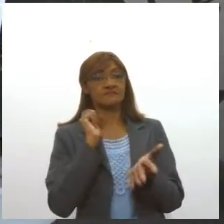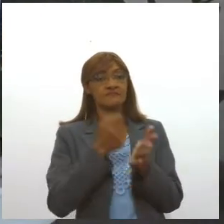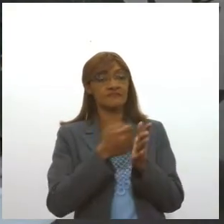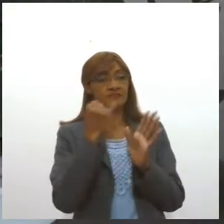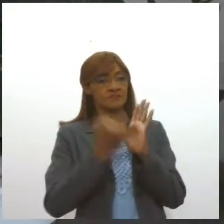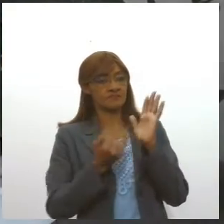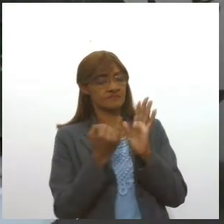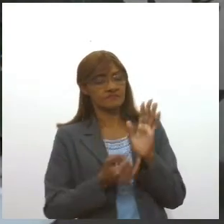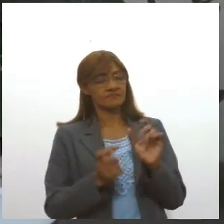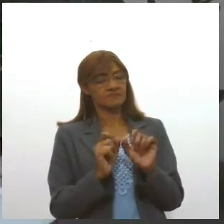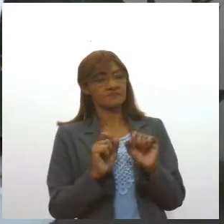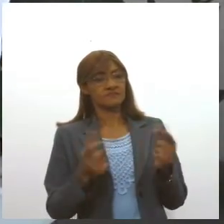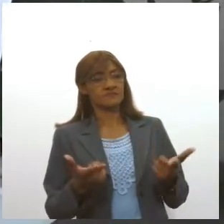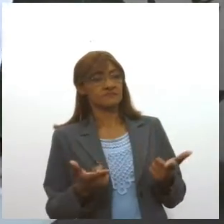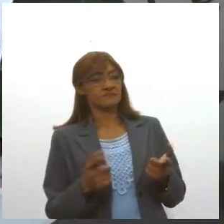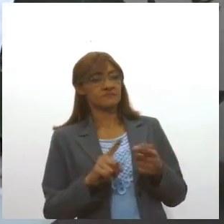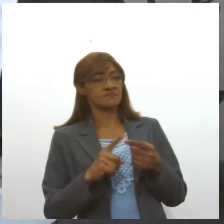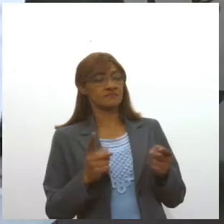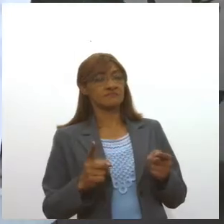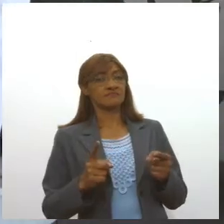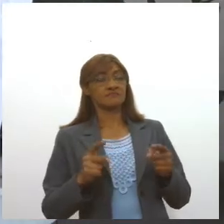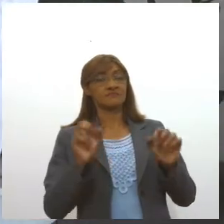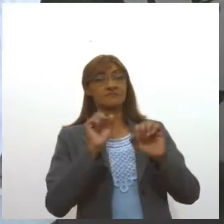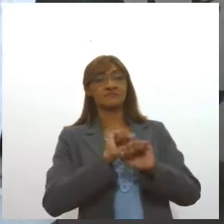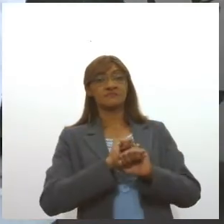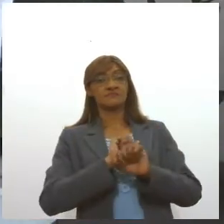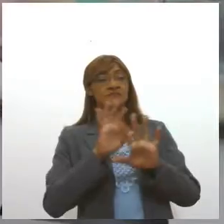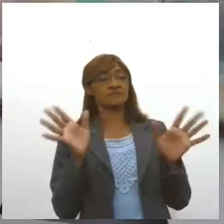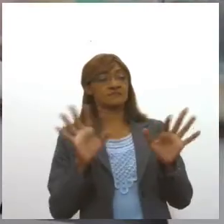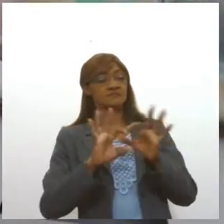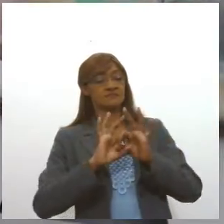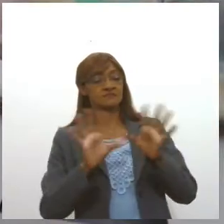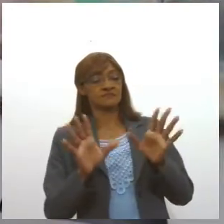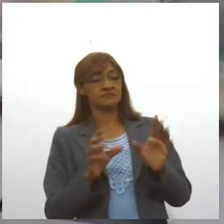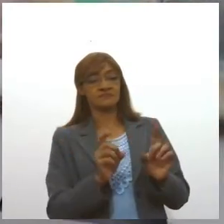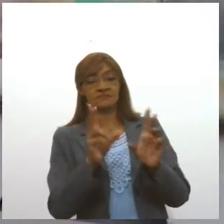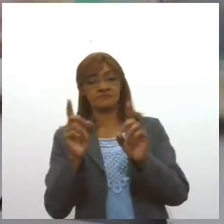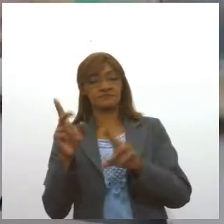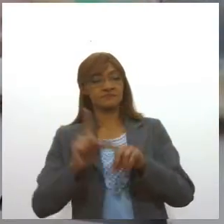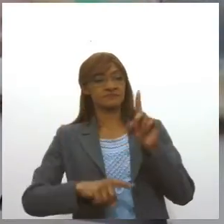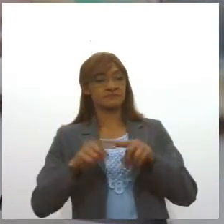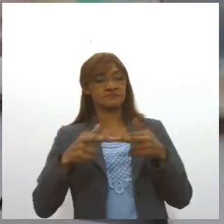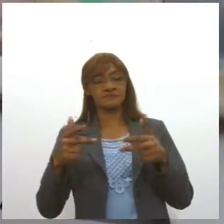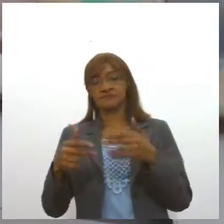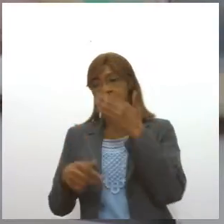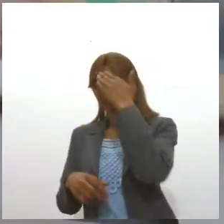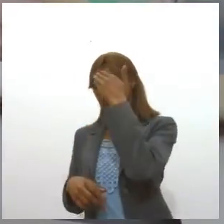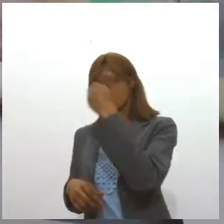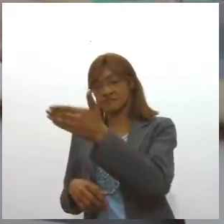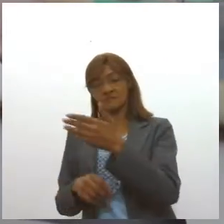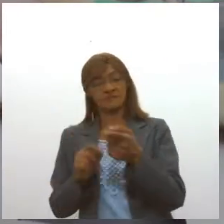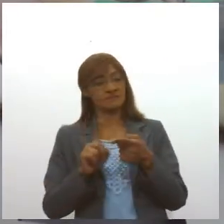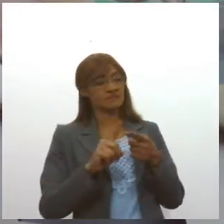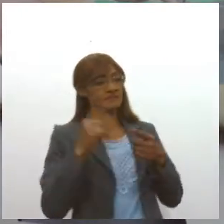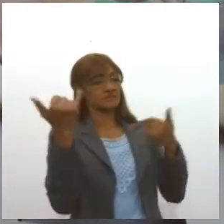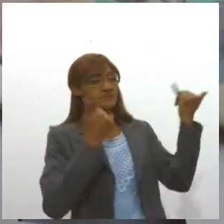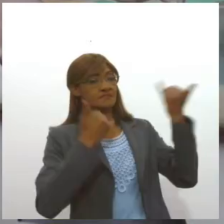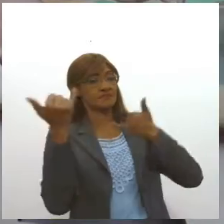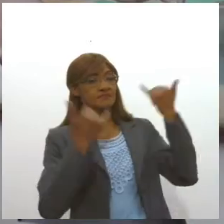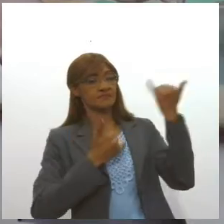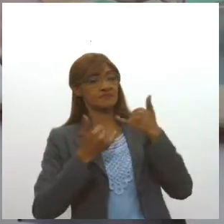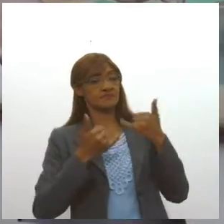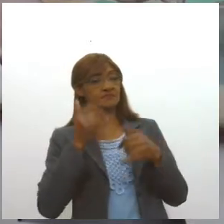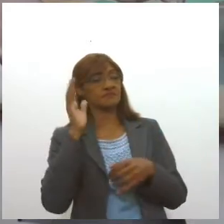ele vai ter um mercado extremamente aberto para vender os seus produtos. Verdade. Arias, Waldo, muito obrigada pela entrevista e também pelas informações que você passou.